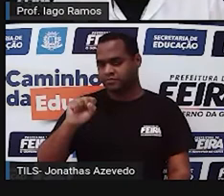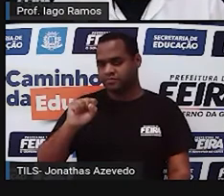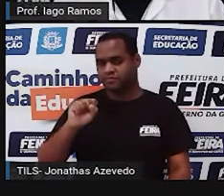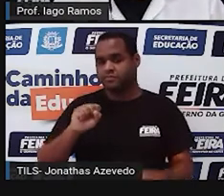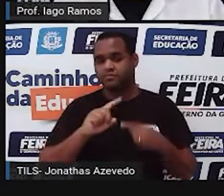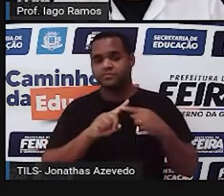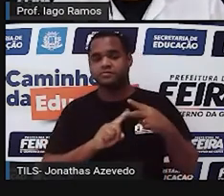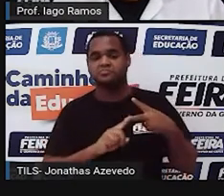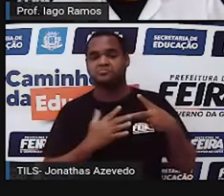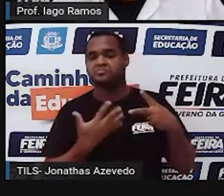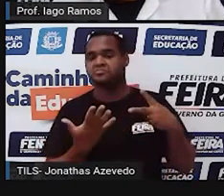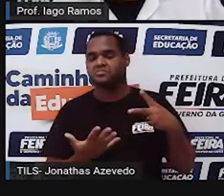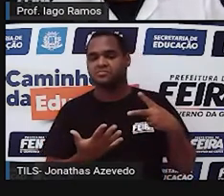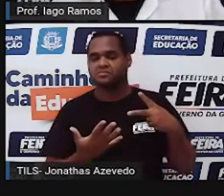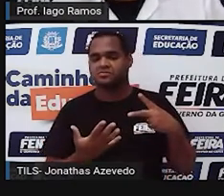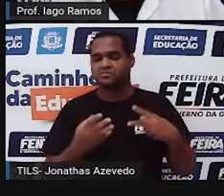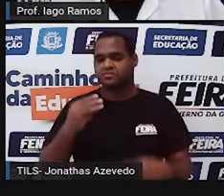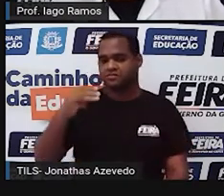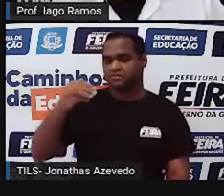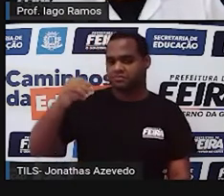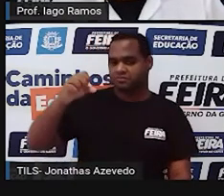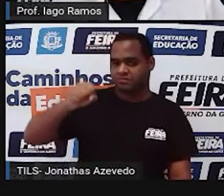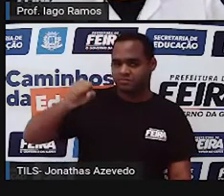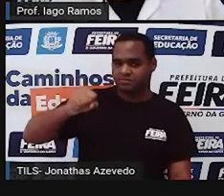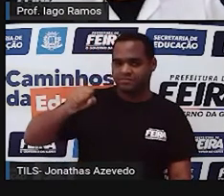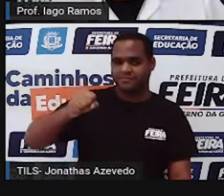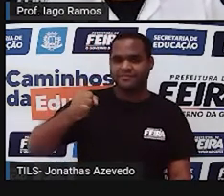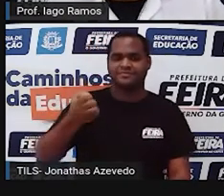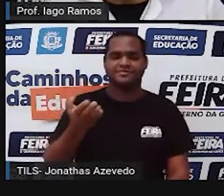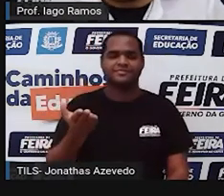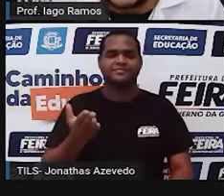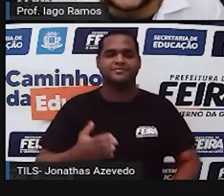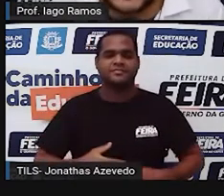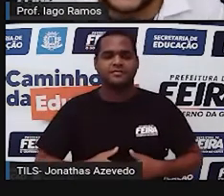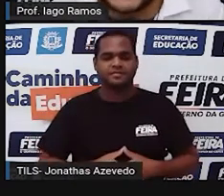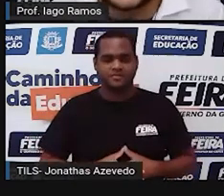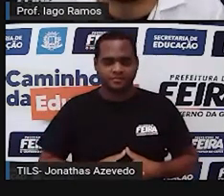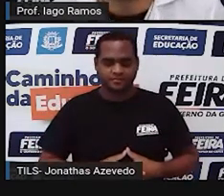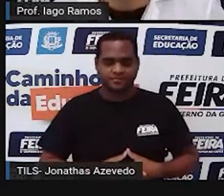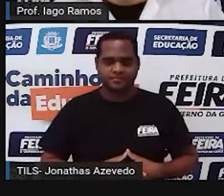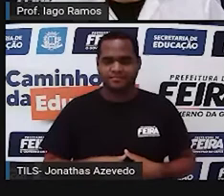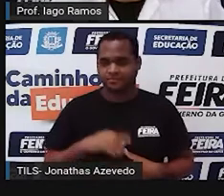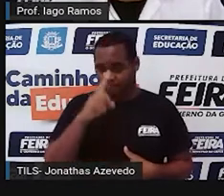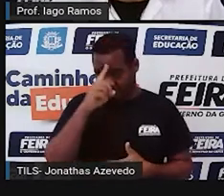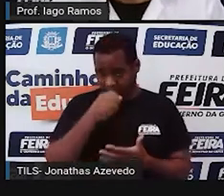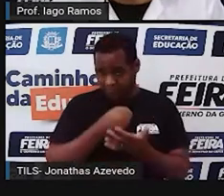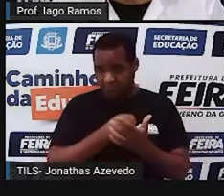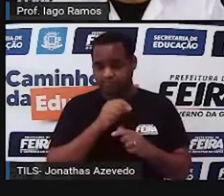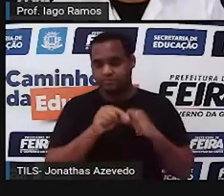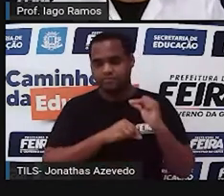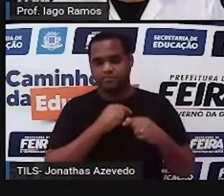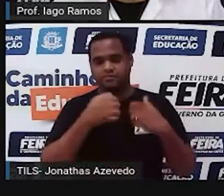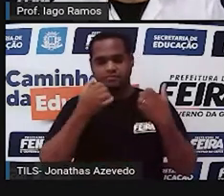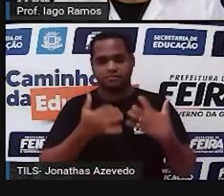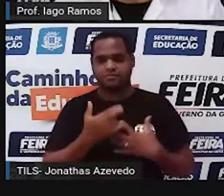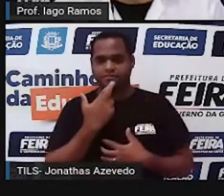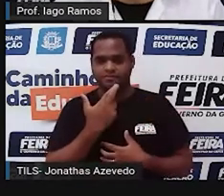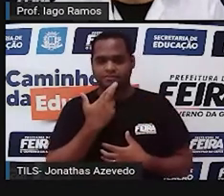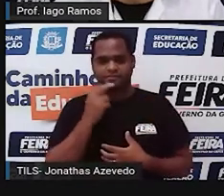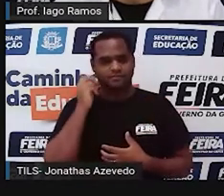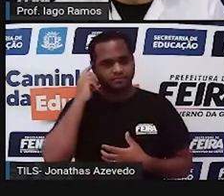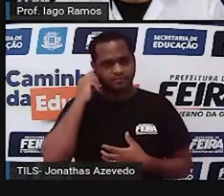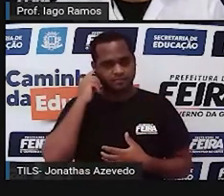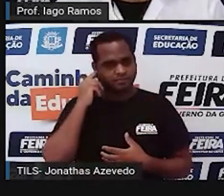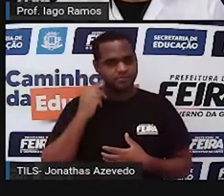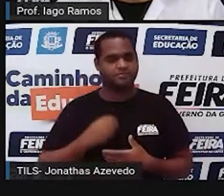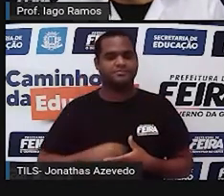isósceles? Vamos lá, pensando 30 segundos para você decidir qual é a sua resposta.